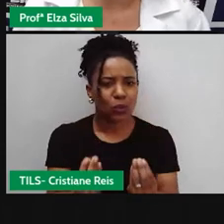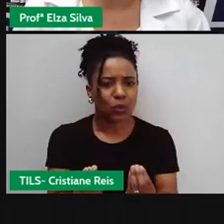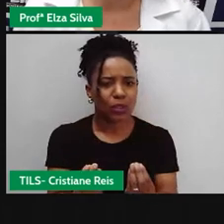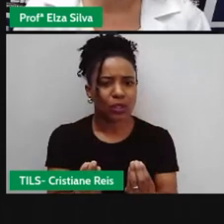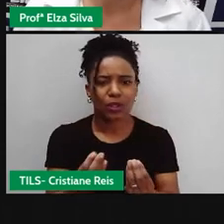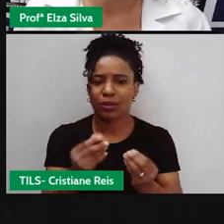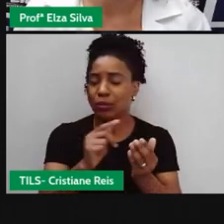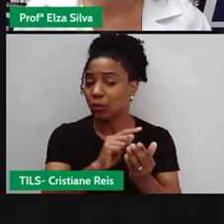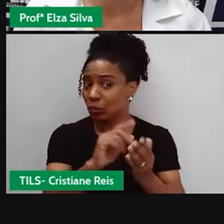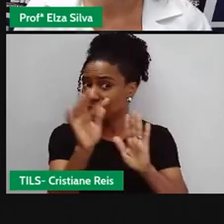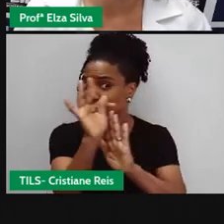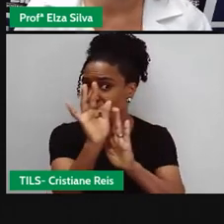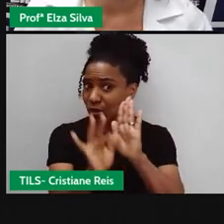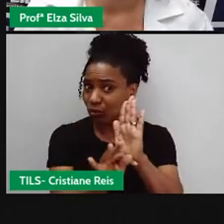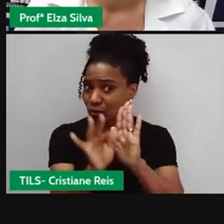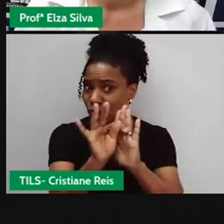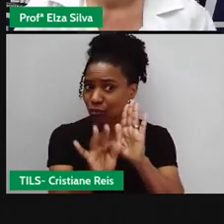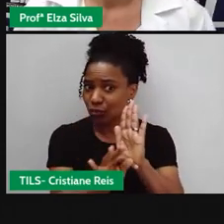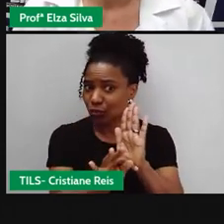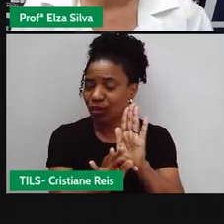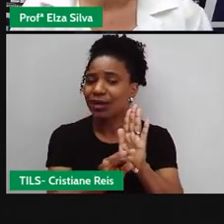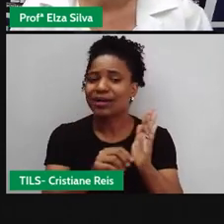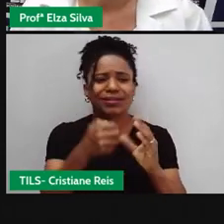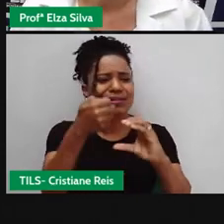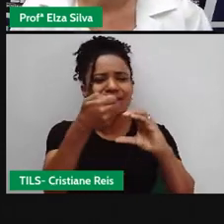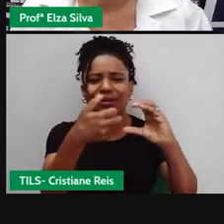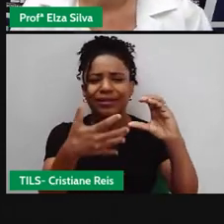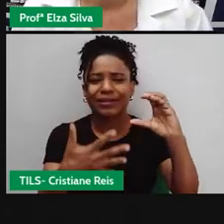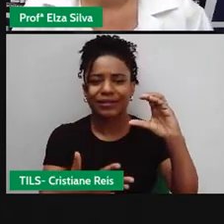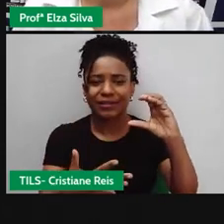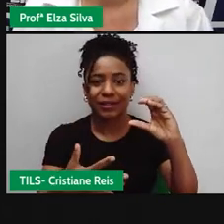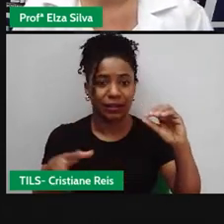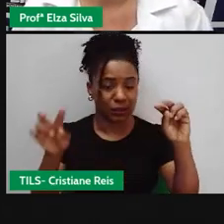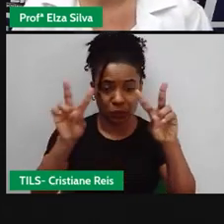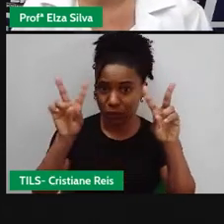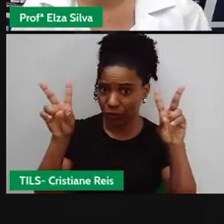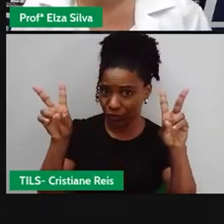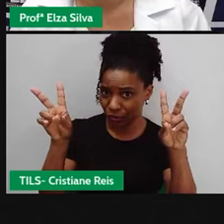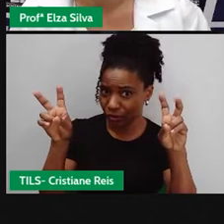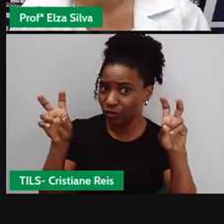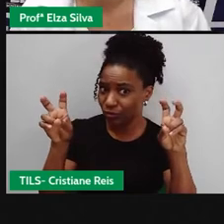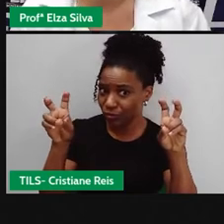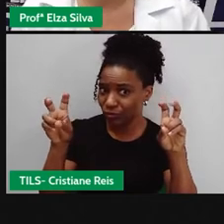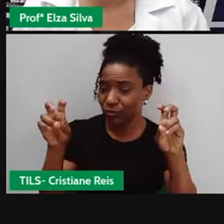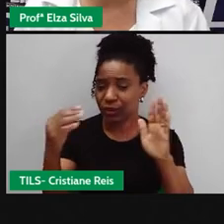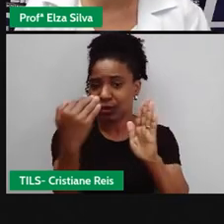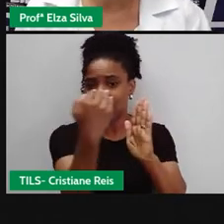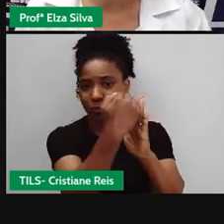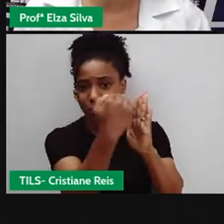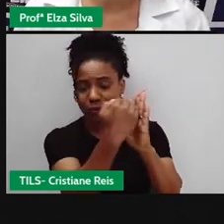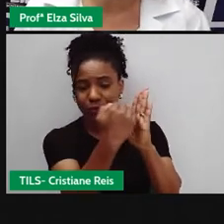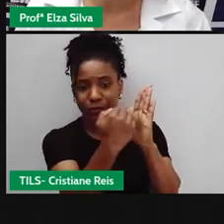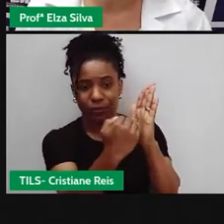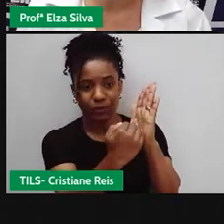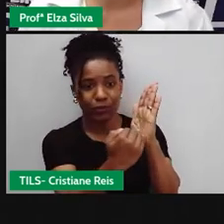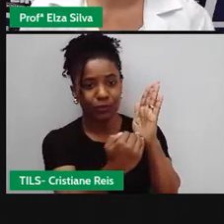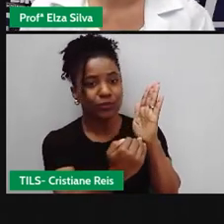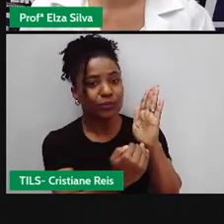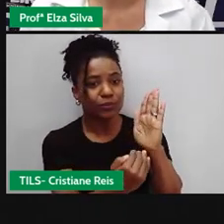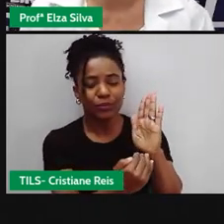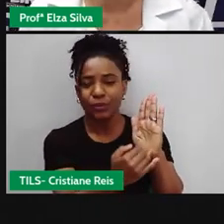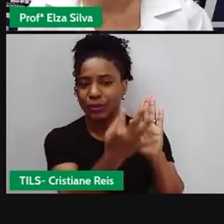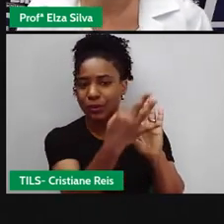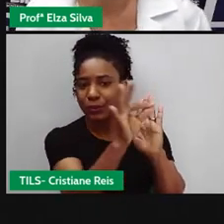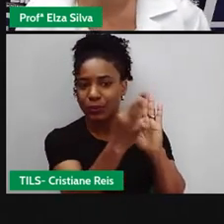características específicas Ele tem um título E tem uma ficha técnica que nós vamos conhecer um pouco mais